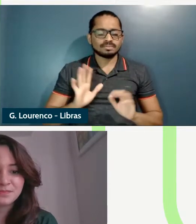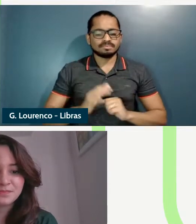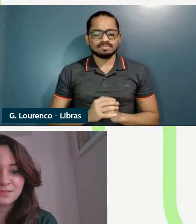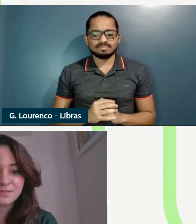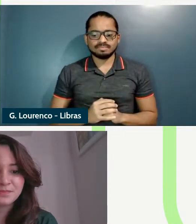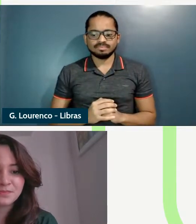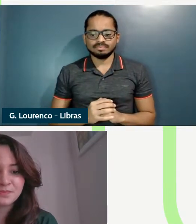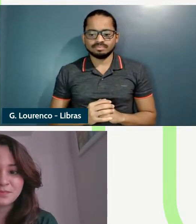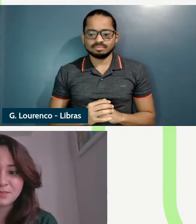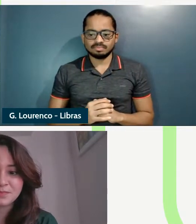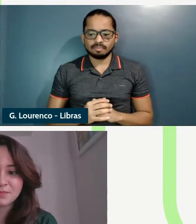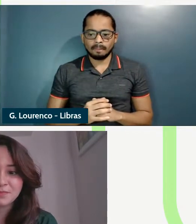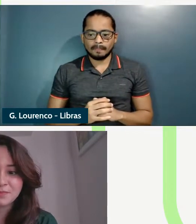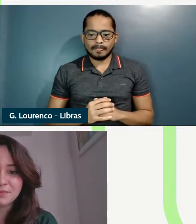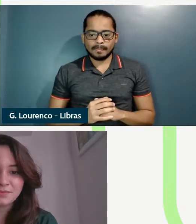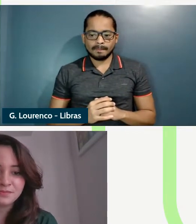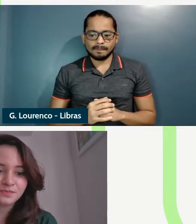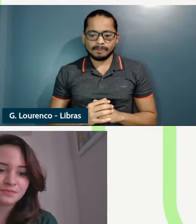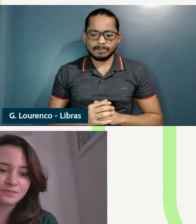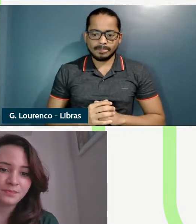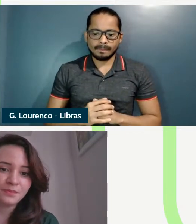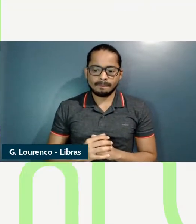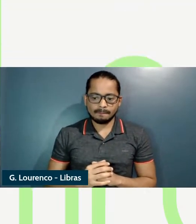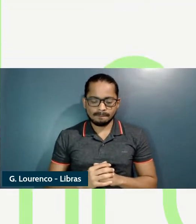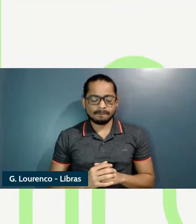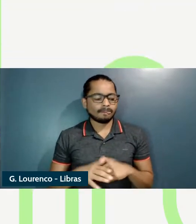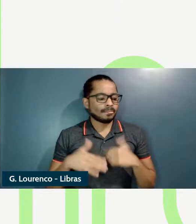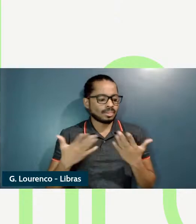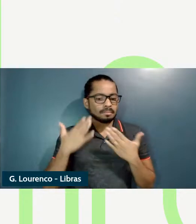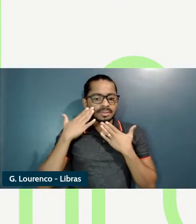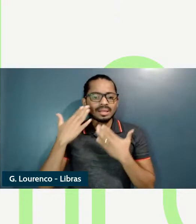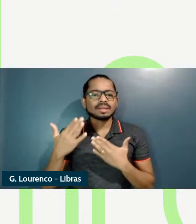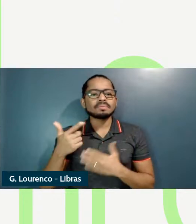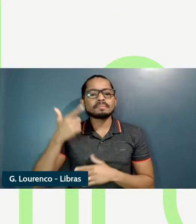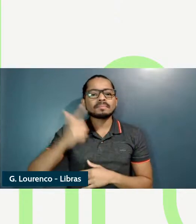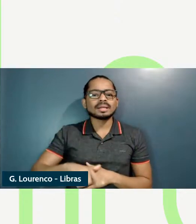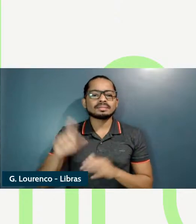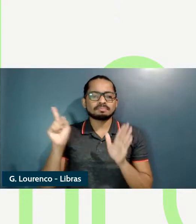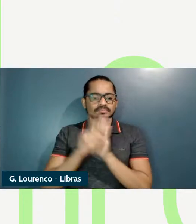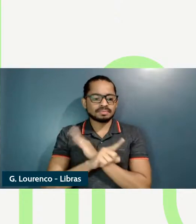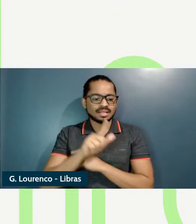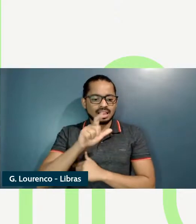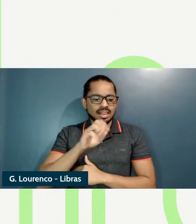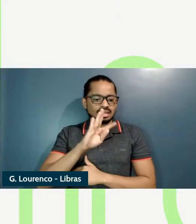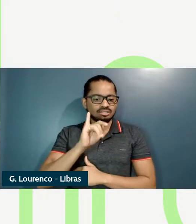obrigado Elizabeth voltando agora então uma outra pergunta para a Letícia